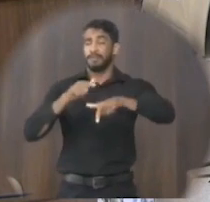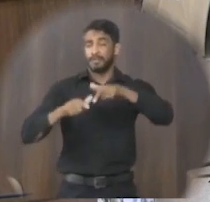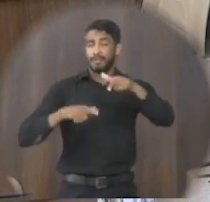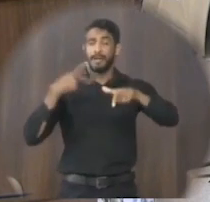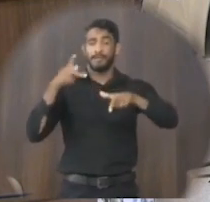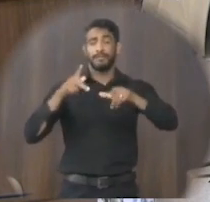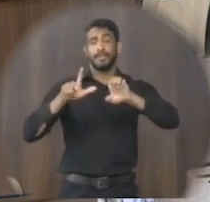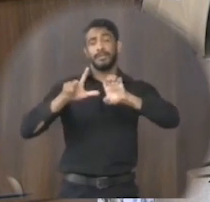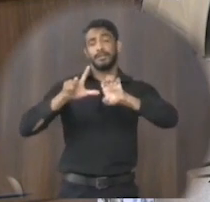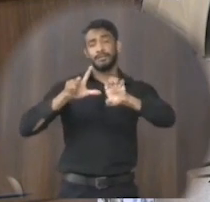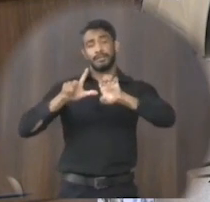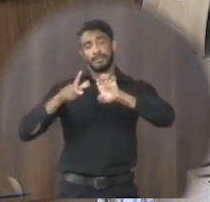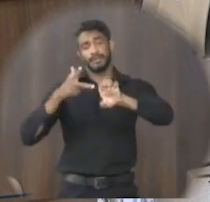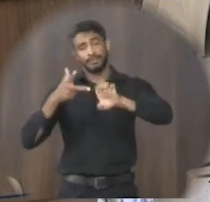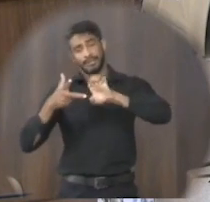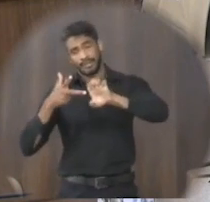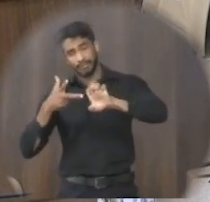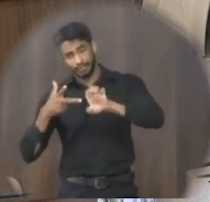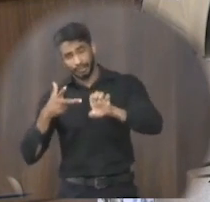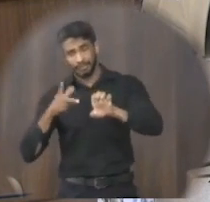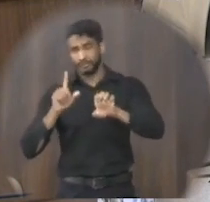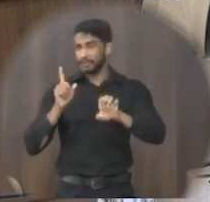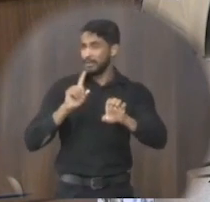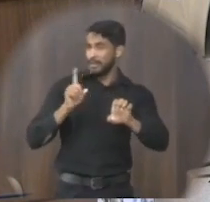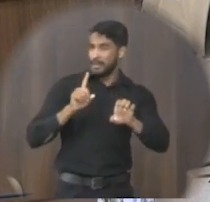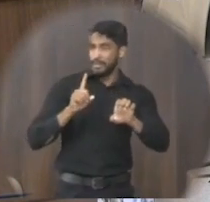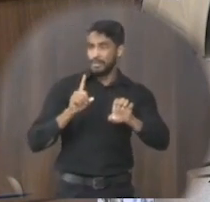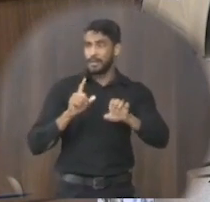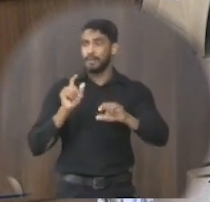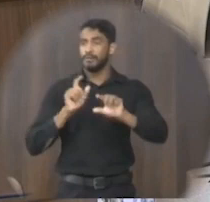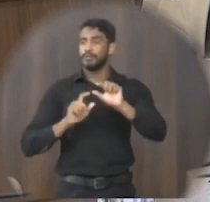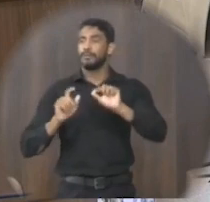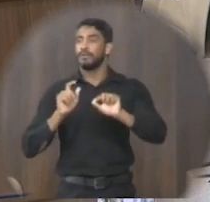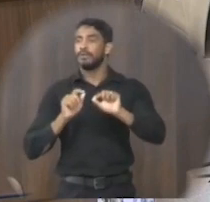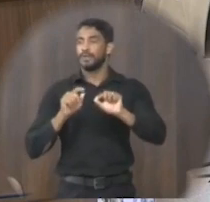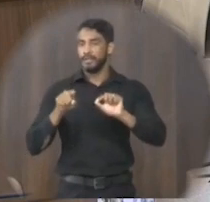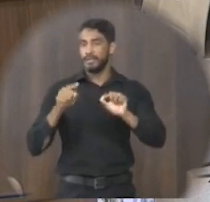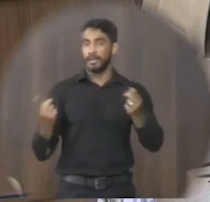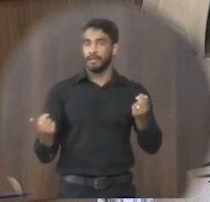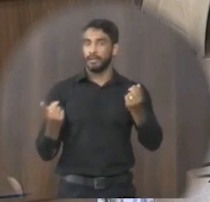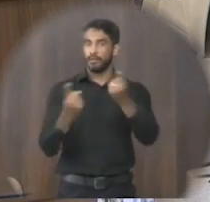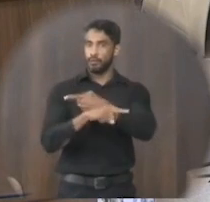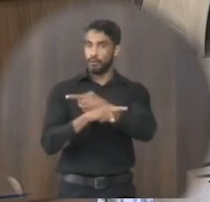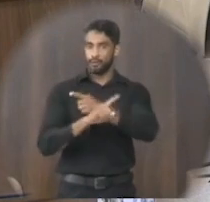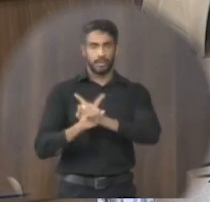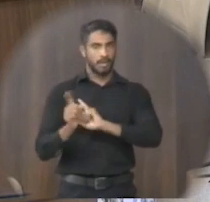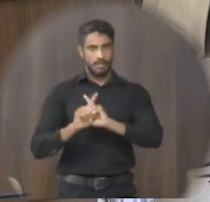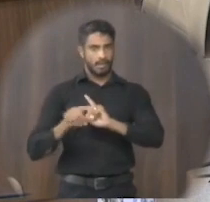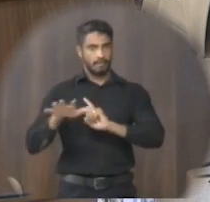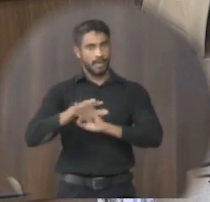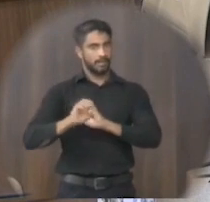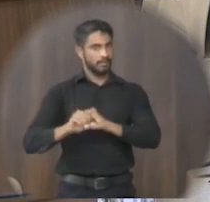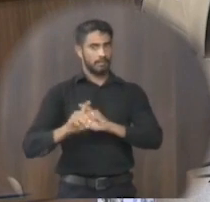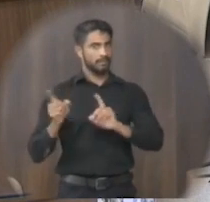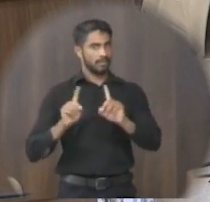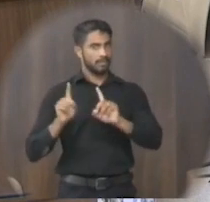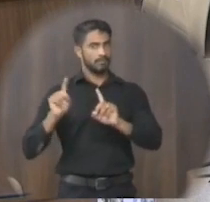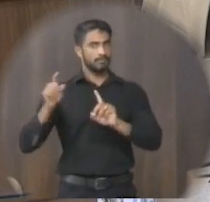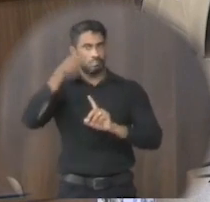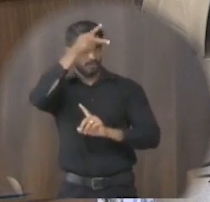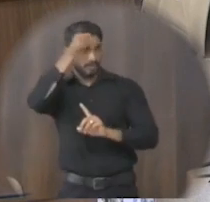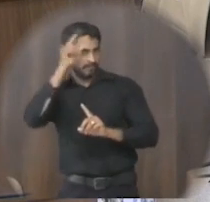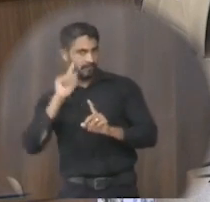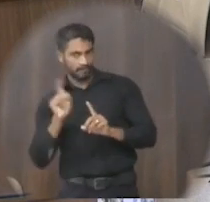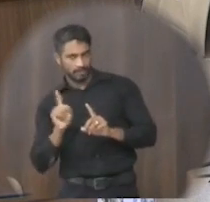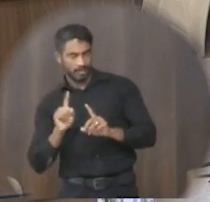executivo isso não coloca em hipótese alguma que eu esteja contrário ao pessoal da educação em hipótese alguma